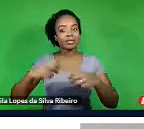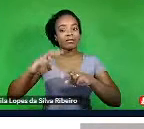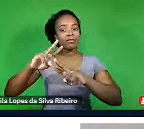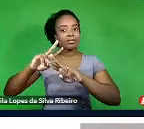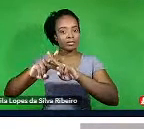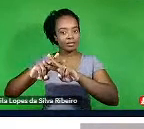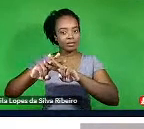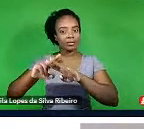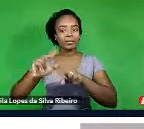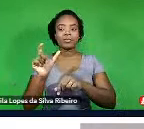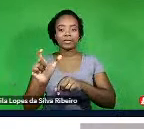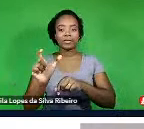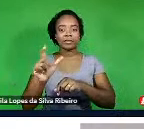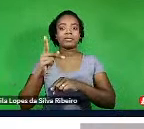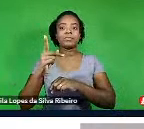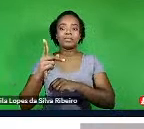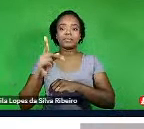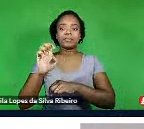pergunta.